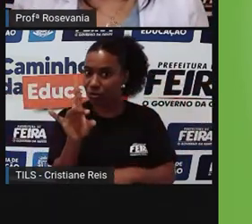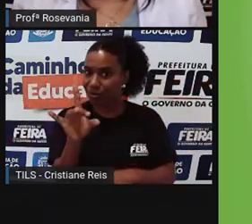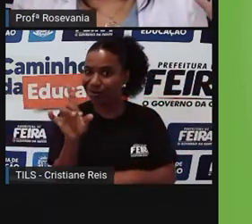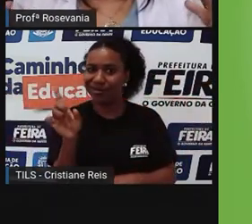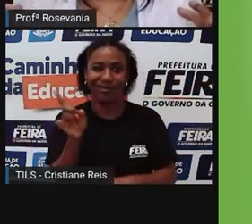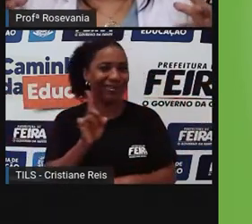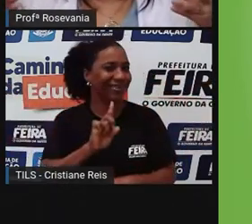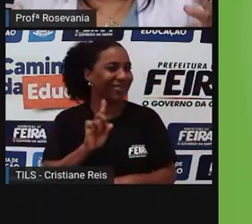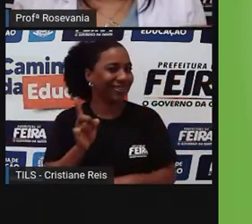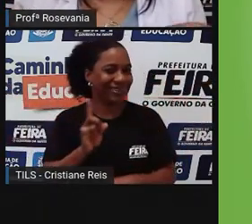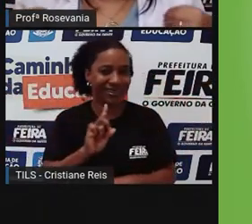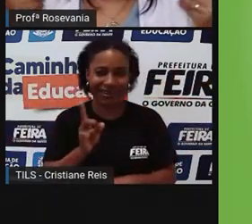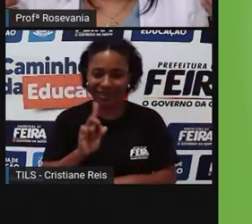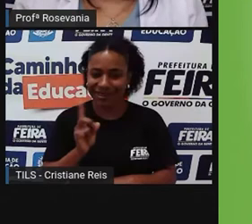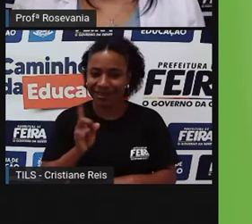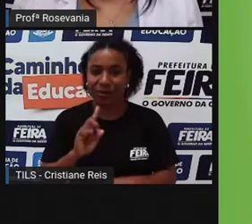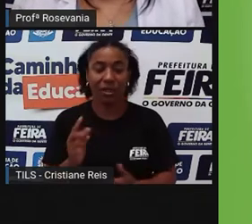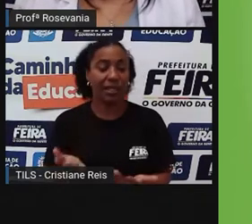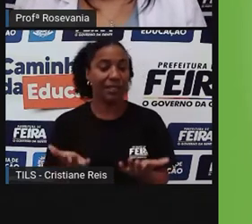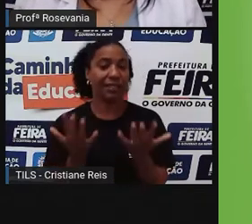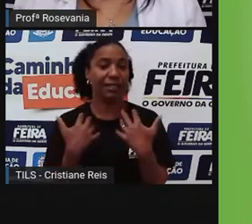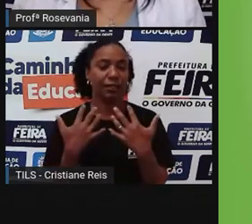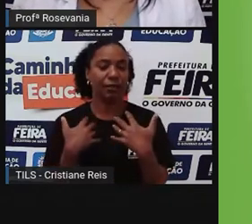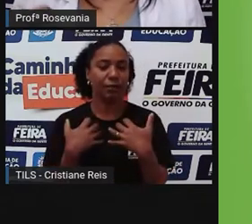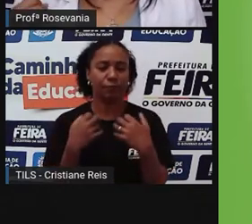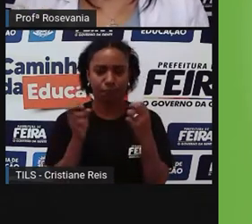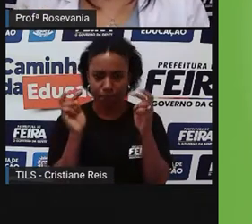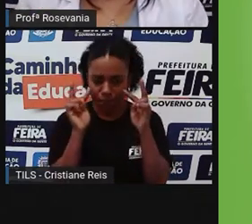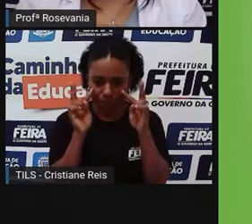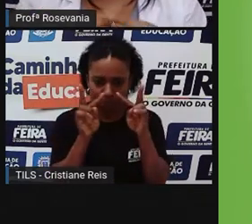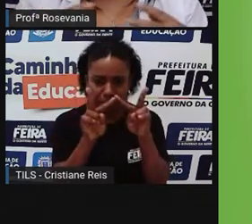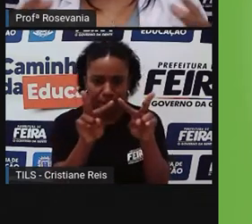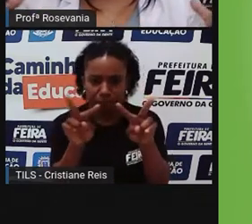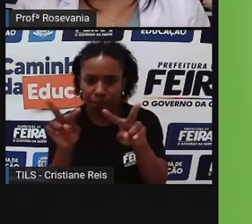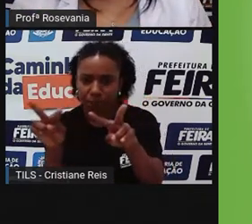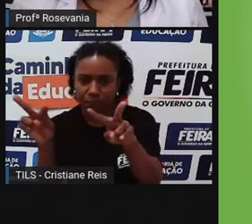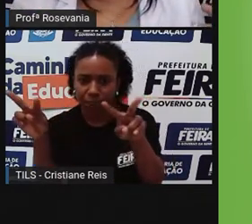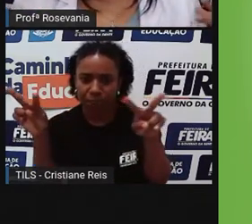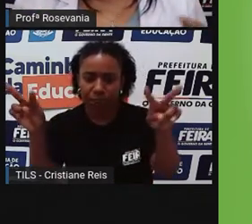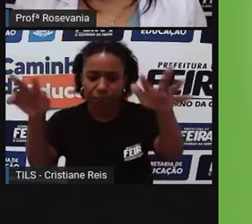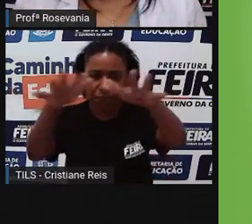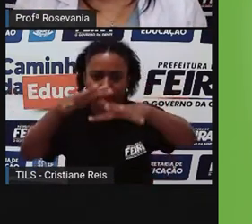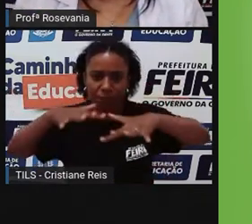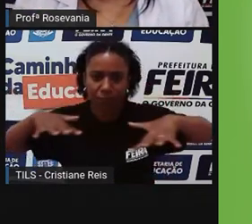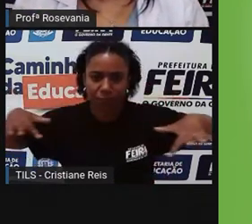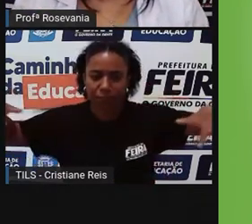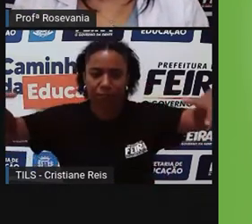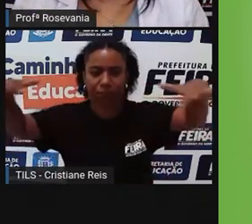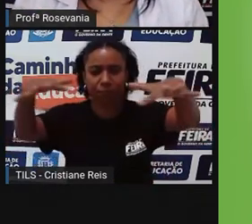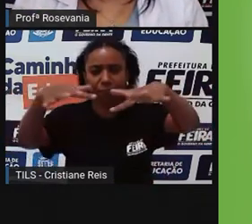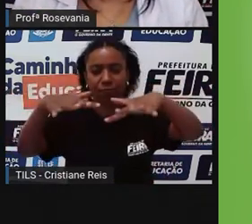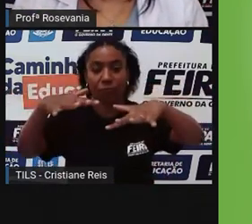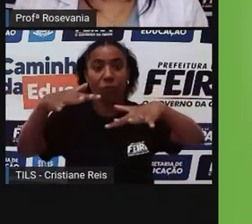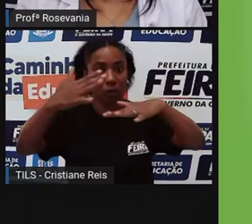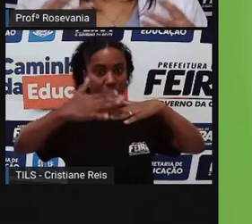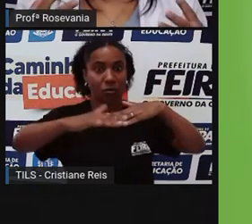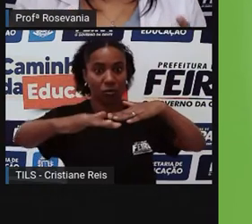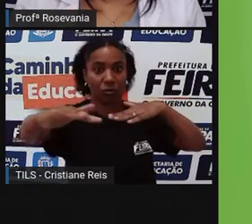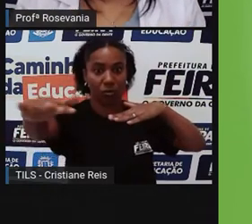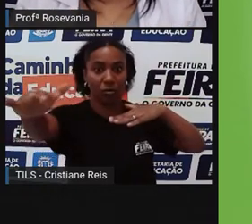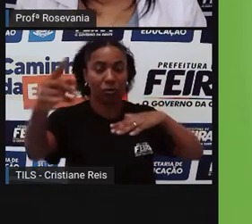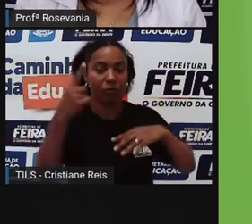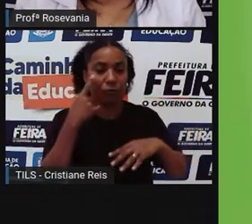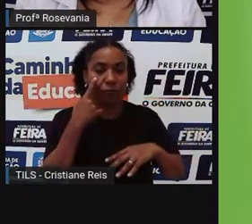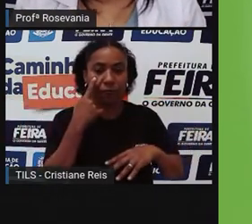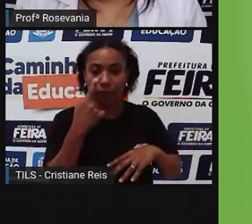Você começa a ter sentimentos ali. Se você estiver olhando uma paisagem aqui, o ambiente é